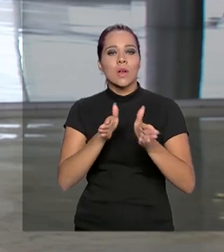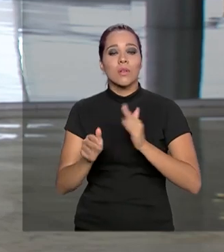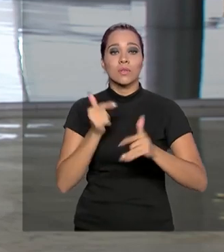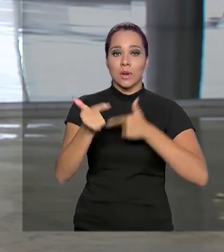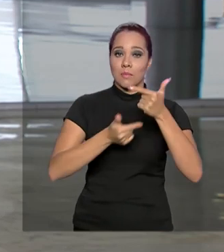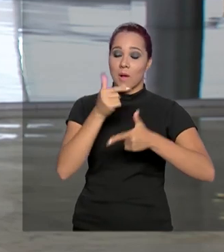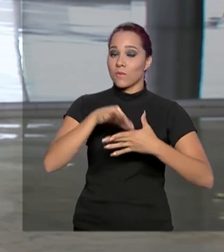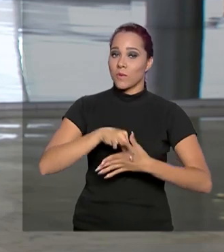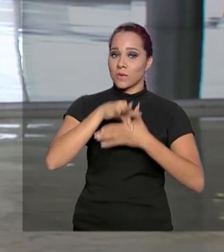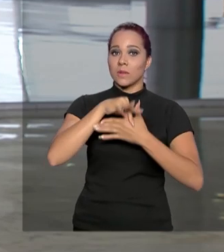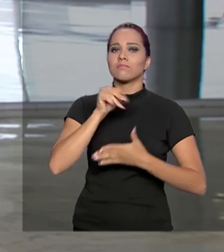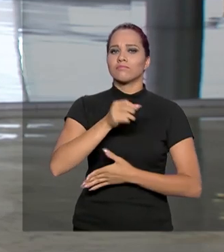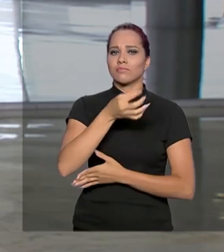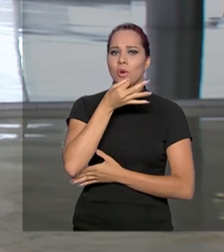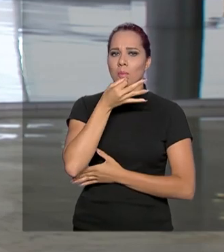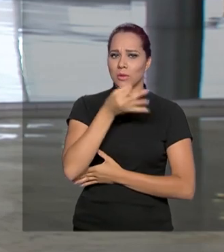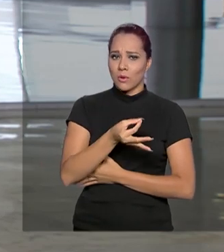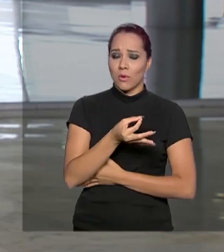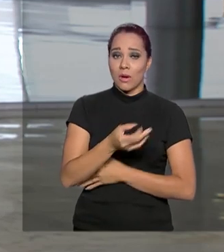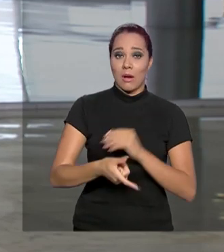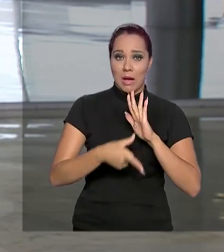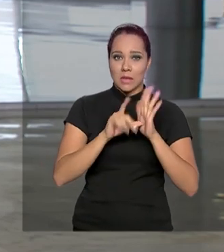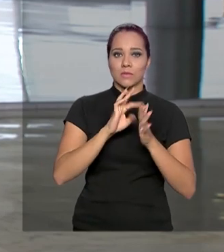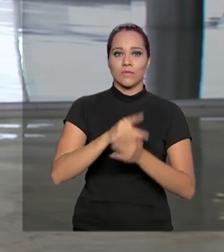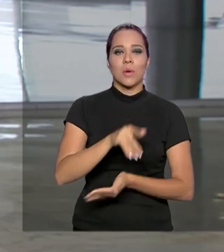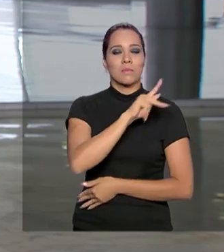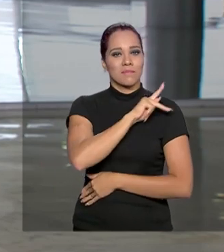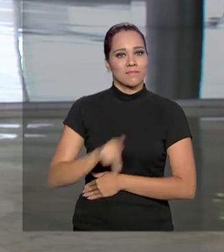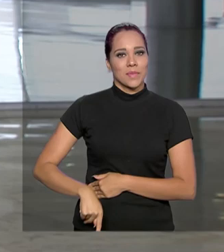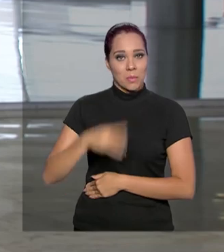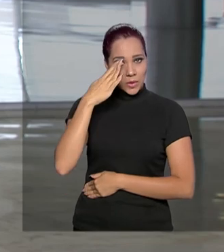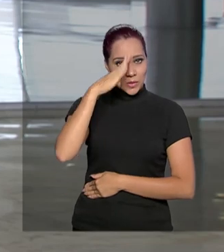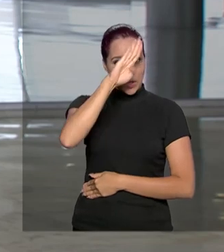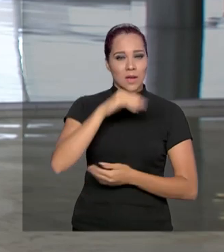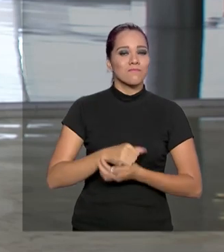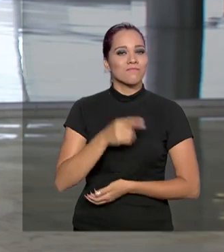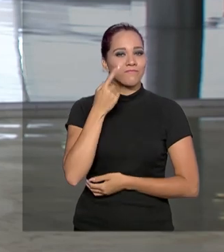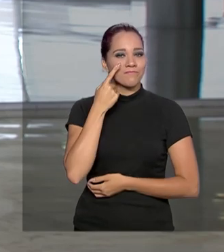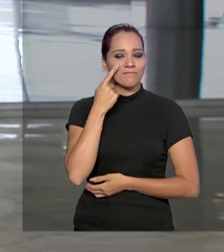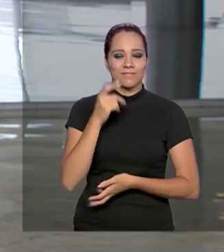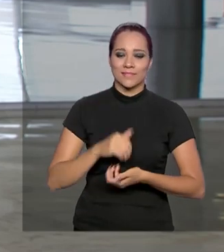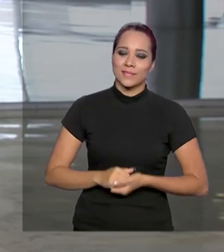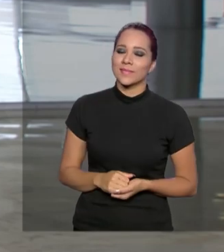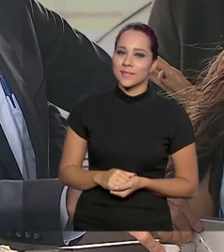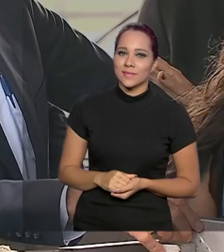conselho. E quem comentou sobre esse assunto mais cedo foi o presidente Jair Bolsonaro. Vamos ouvir.